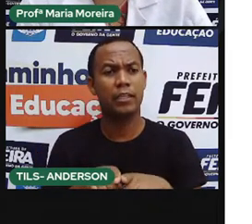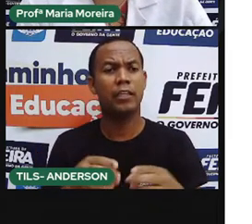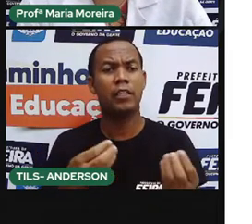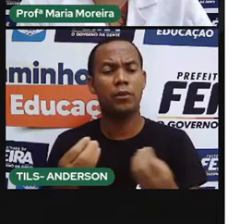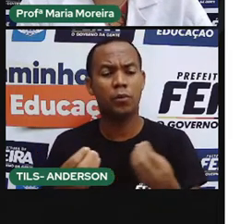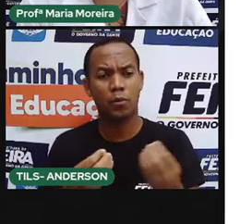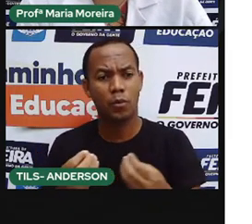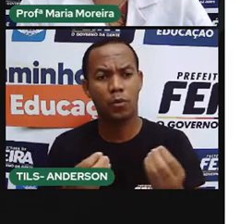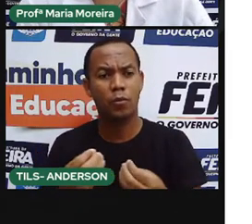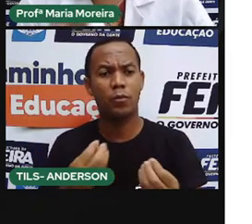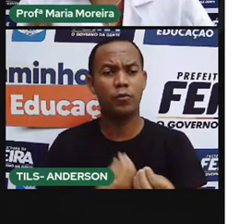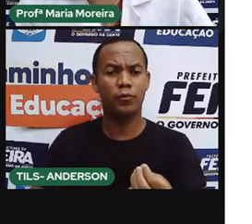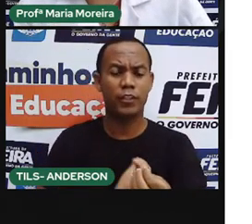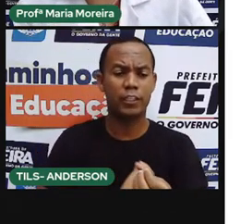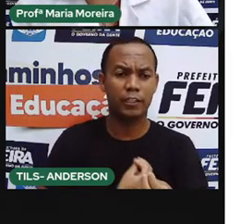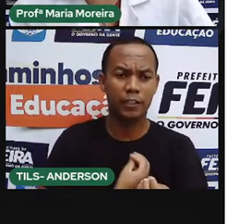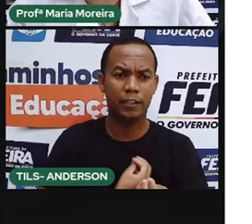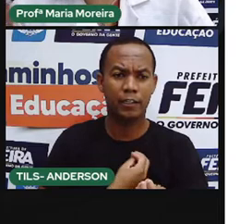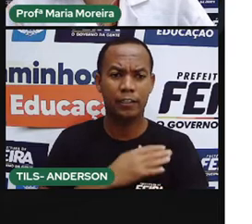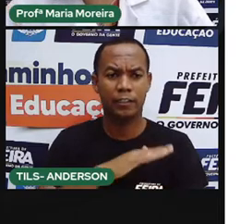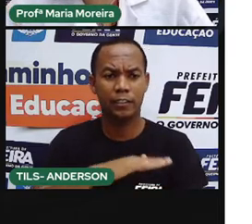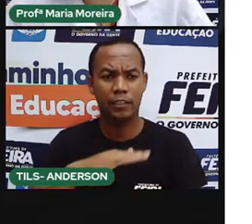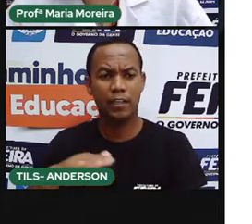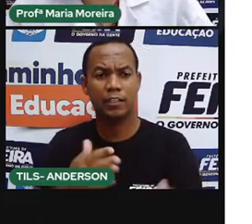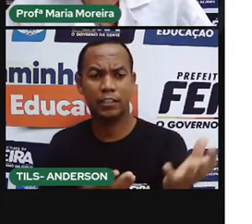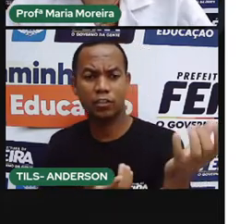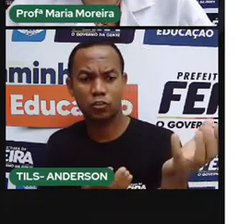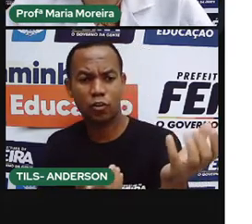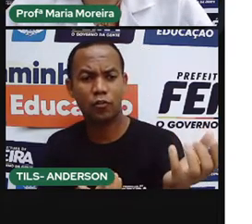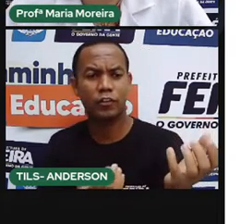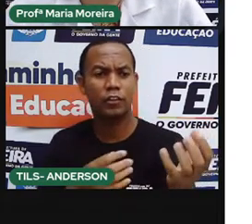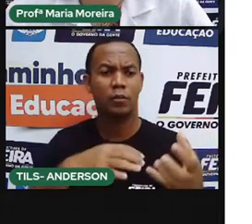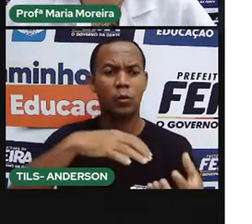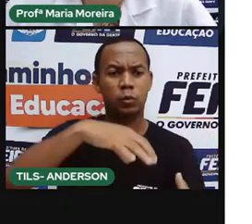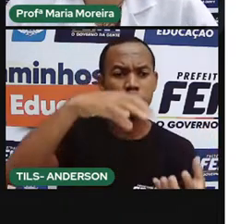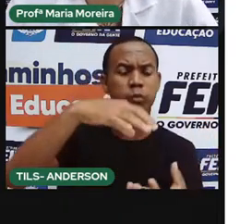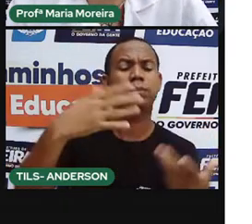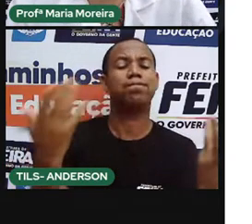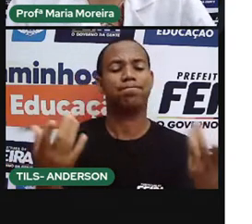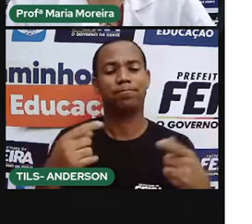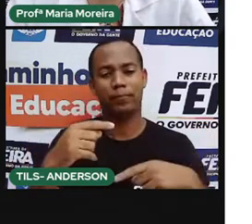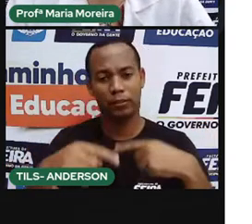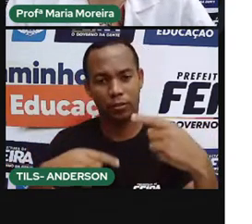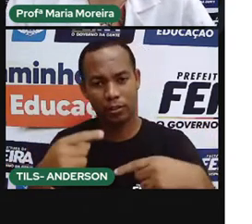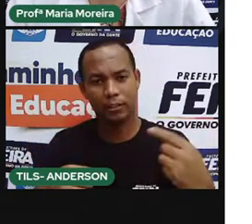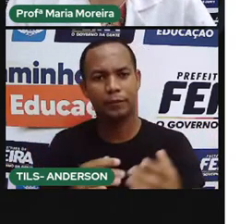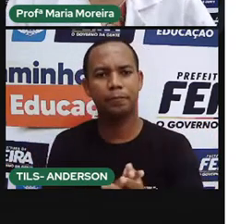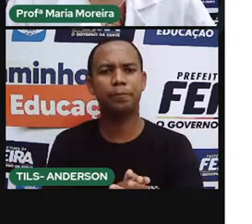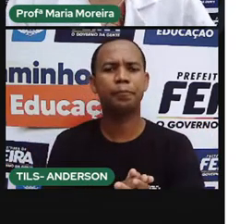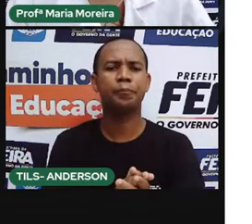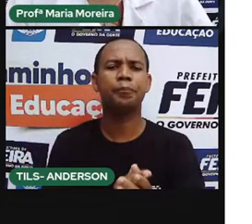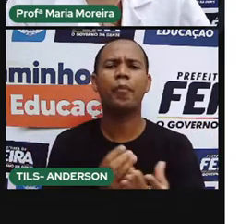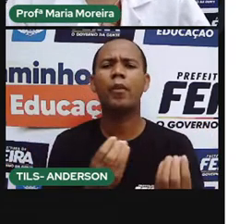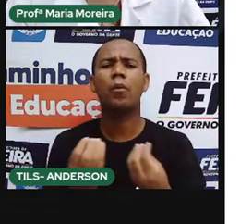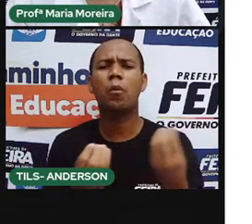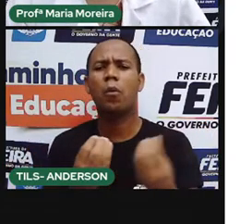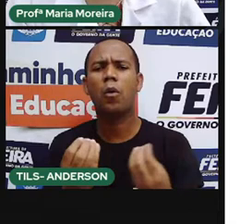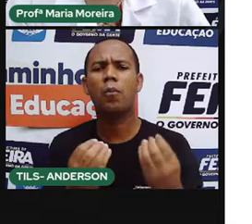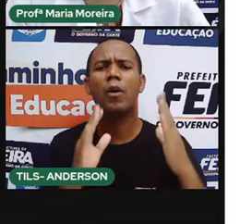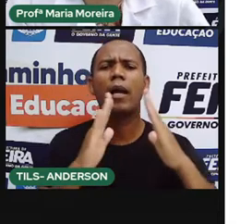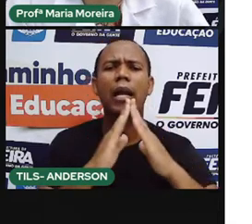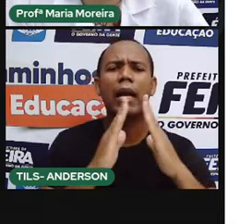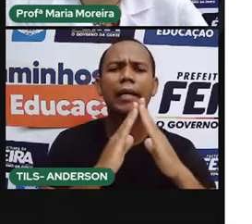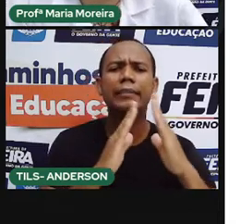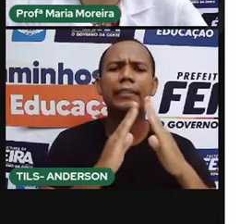vida de criança para a adolescente, da adolescência para a vida adulta. Bom, moram em habitações feitas de elementos da